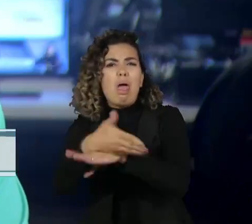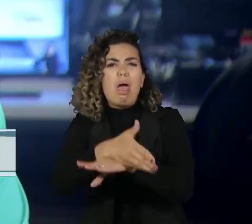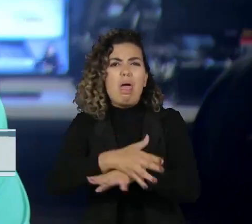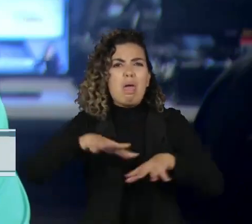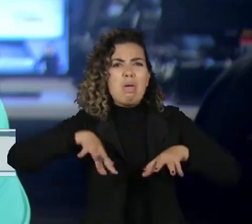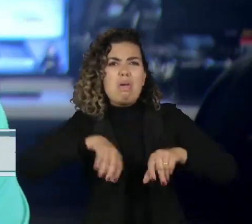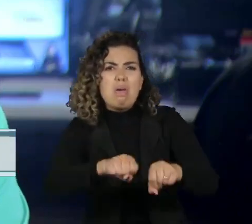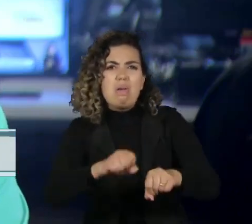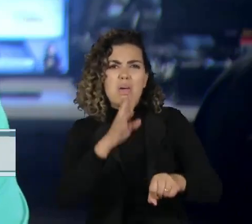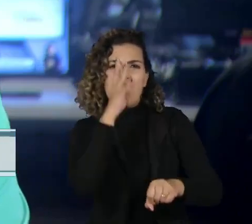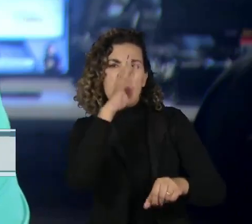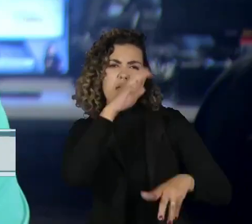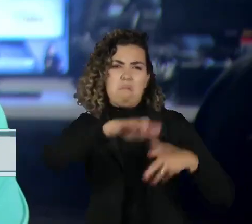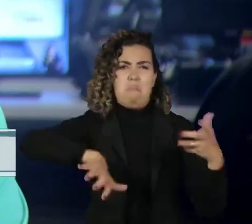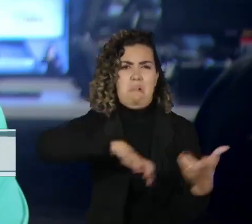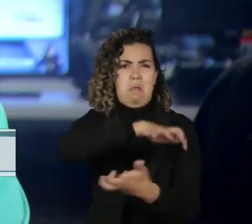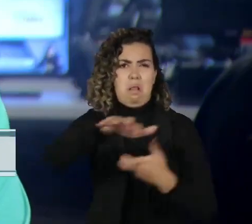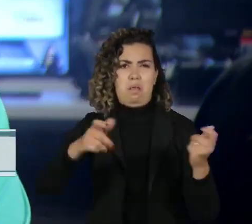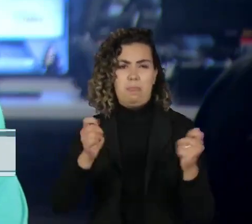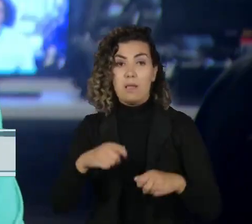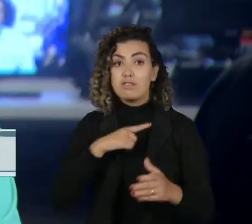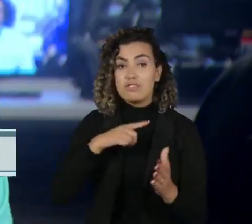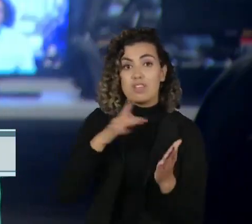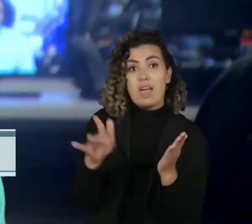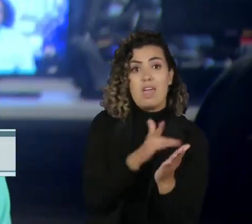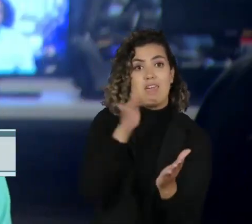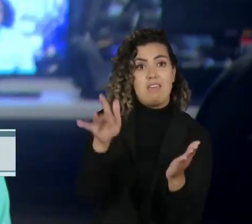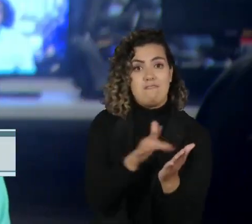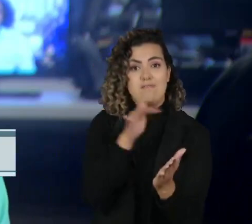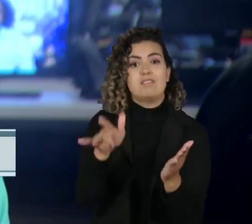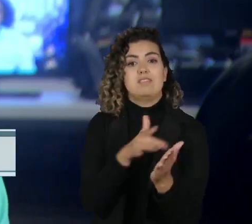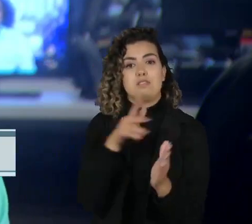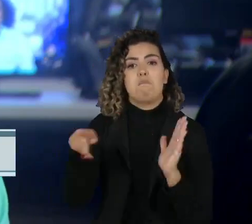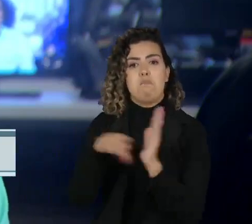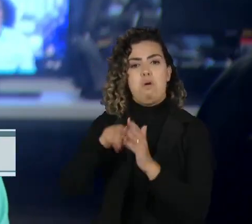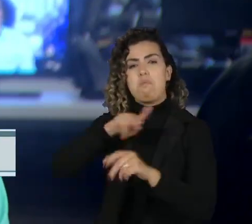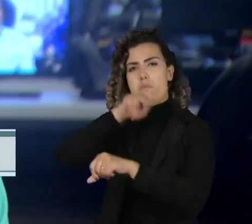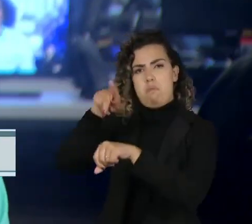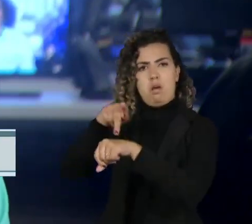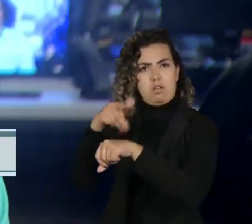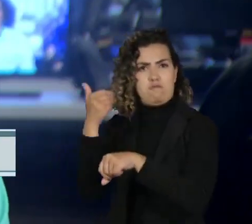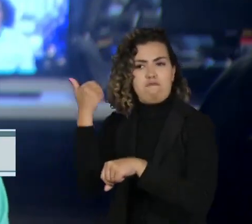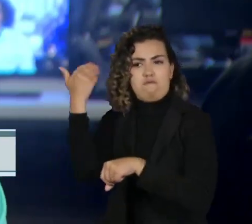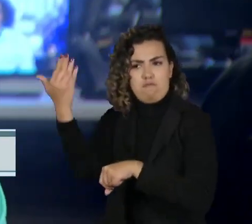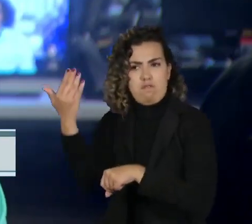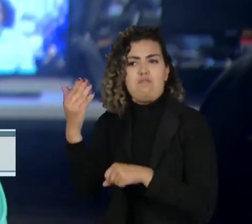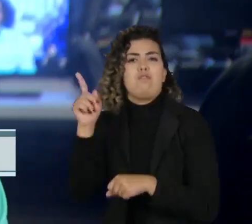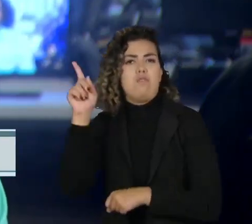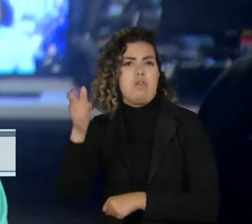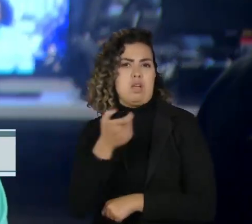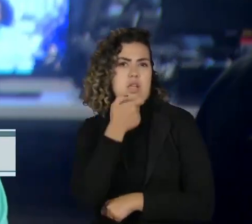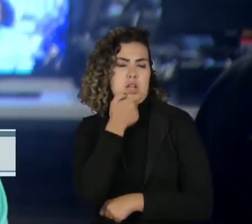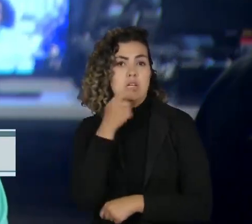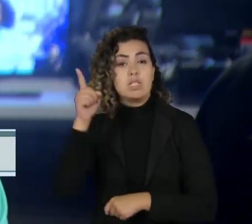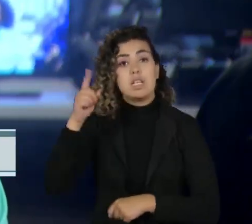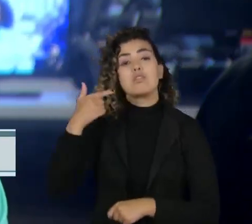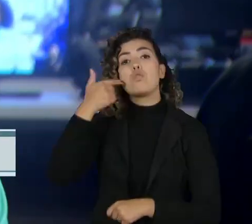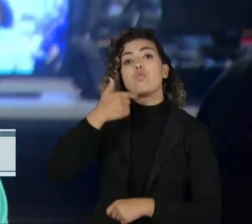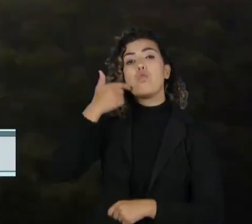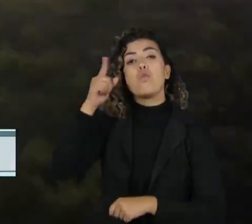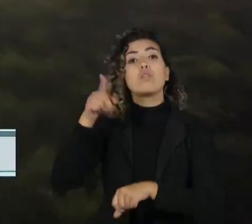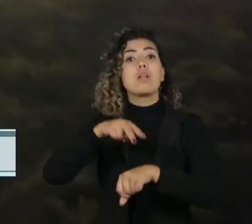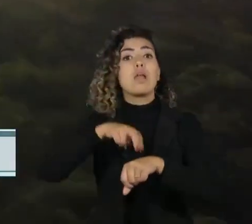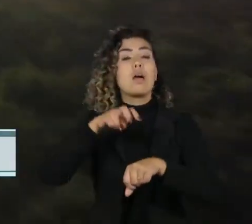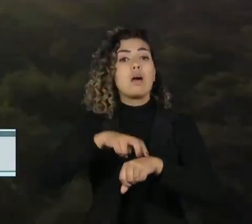assunto acabou nas páginas da revista inglesa Economist. A reportagem é do correspondente em Londres, Leão Serva.